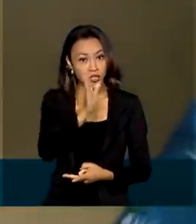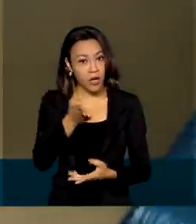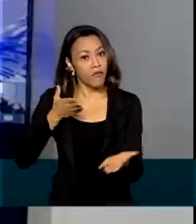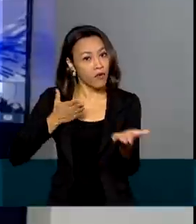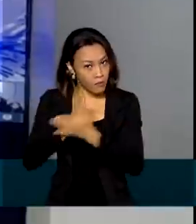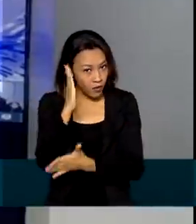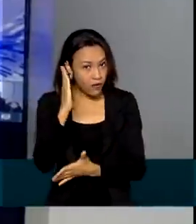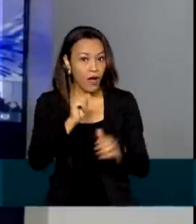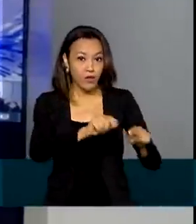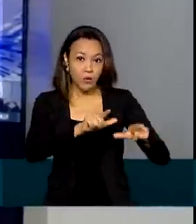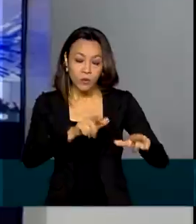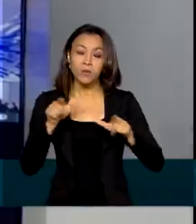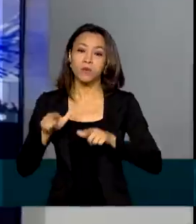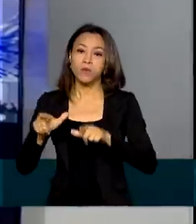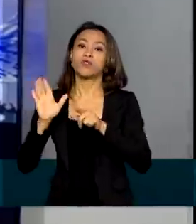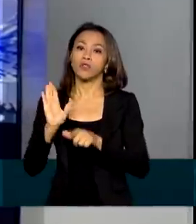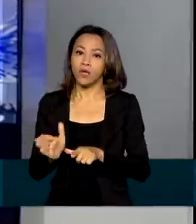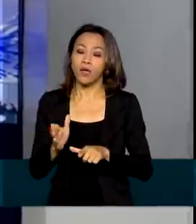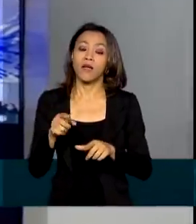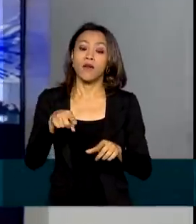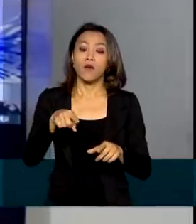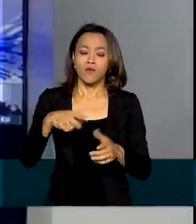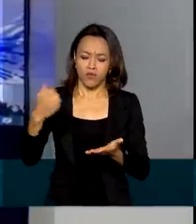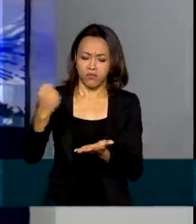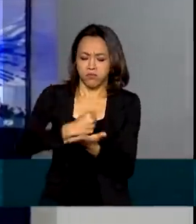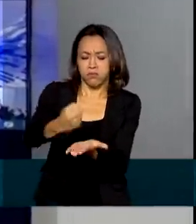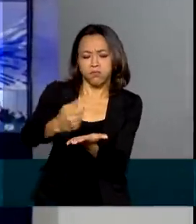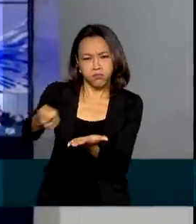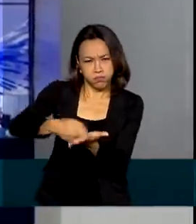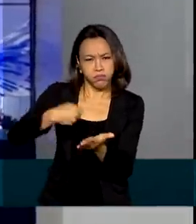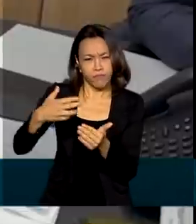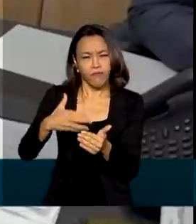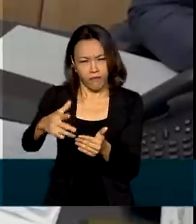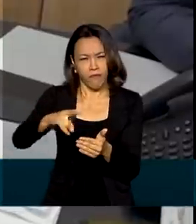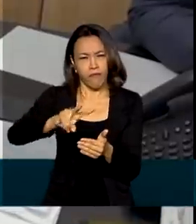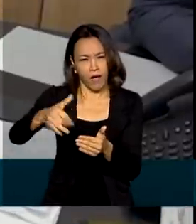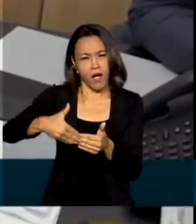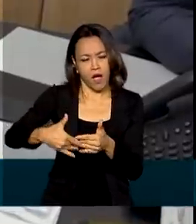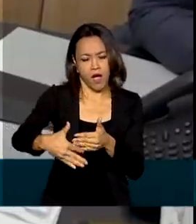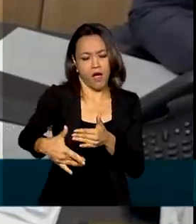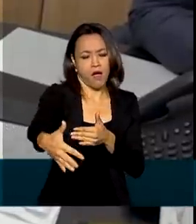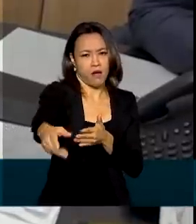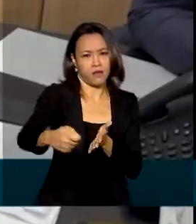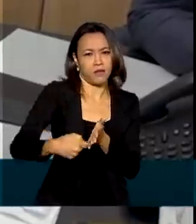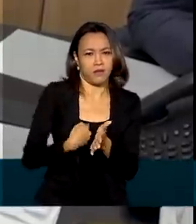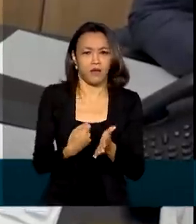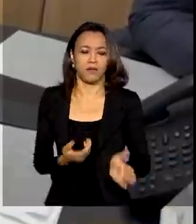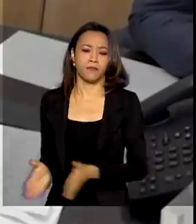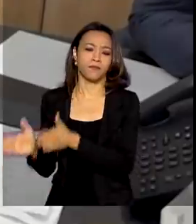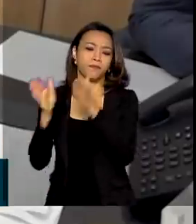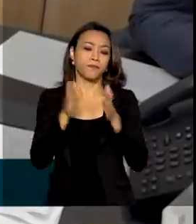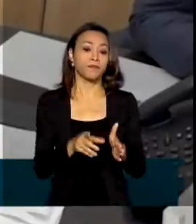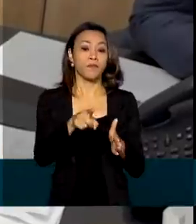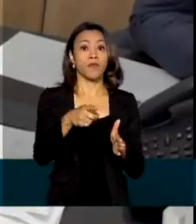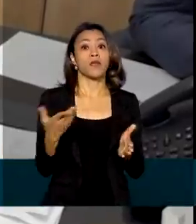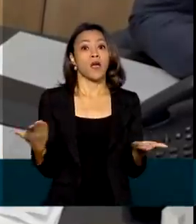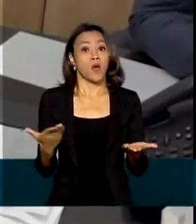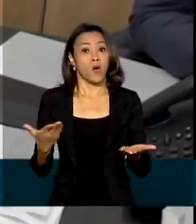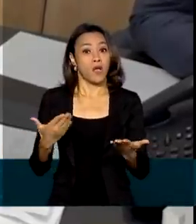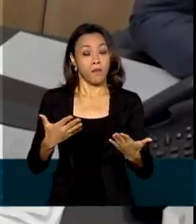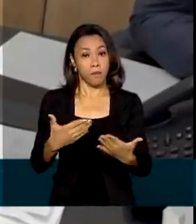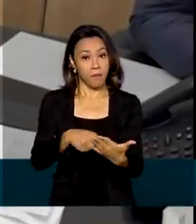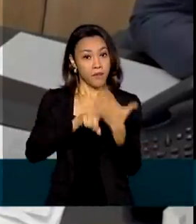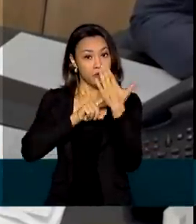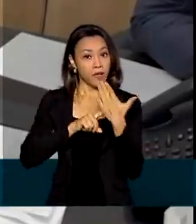Anvisa. Os contratos devem ser assinados nos próximos dias. A proposta de cronograma que está sendo apresentada para nós